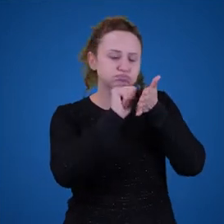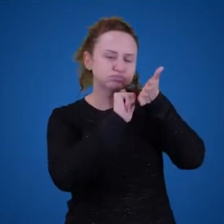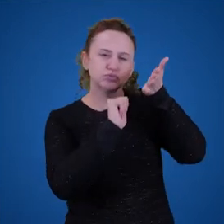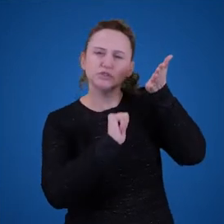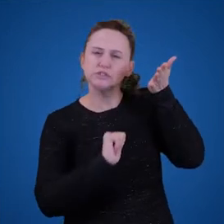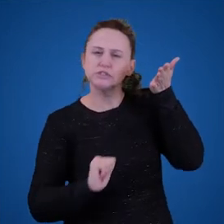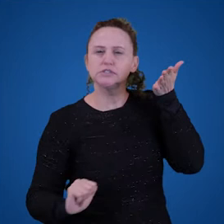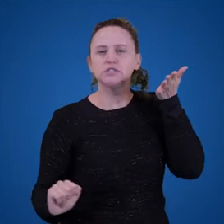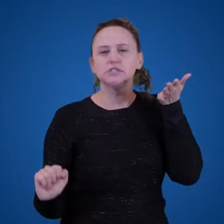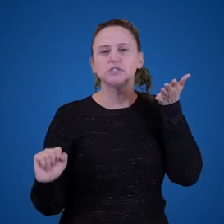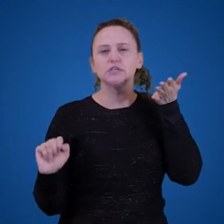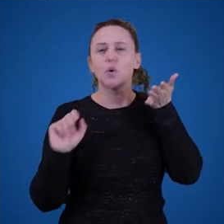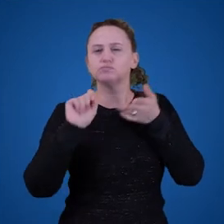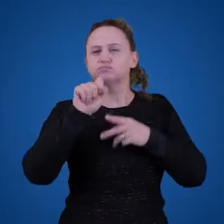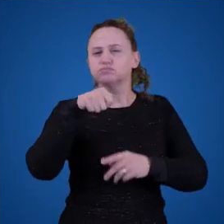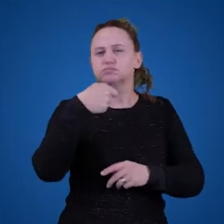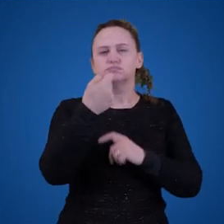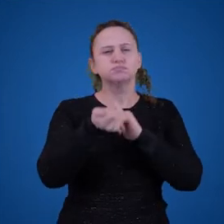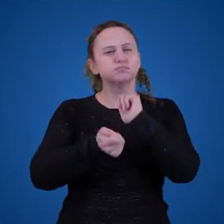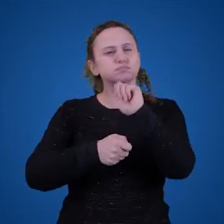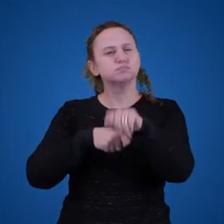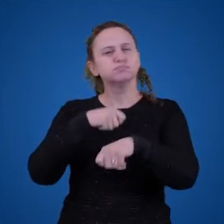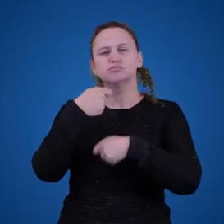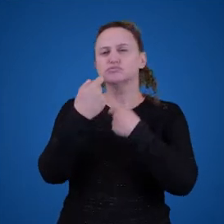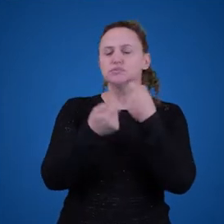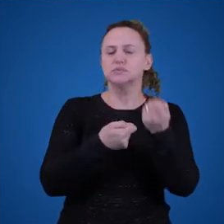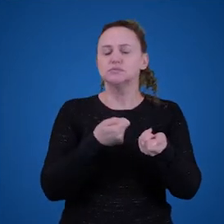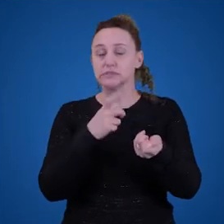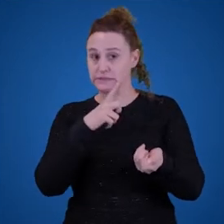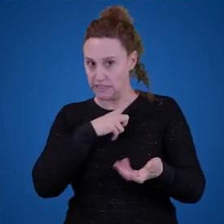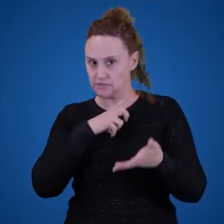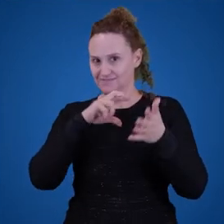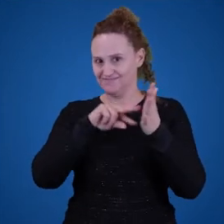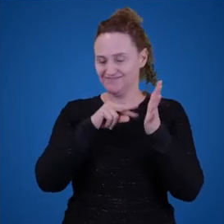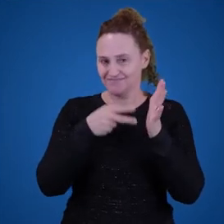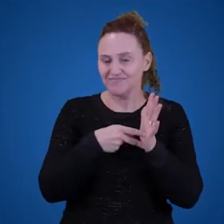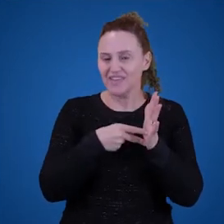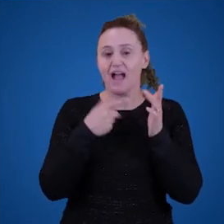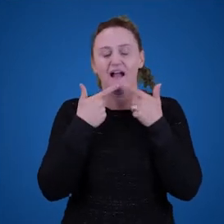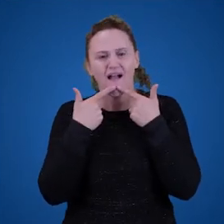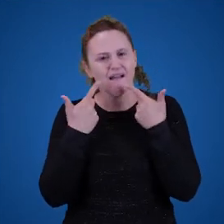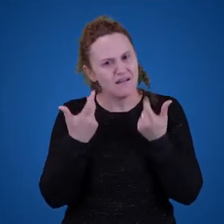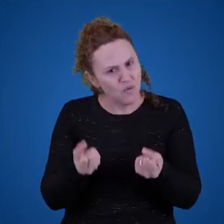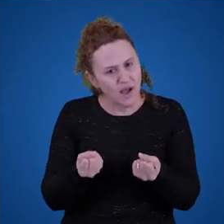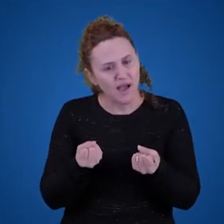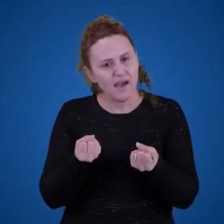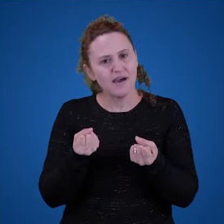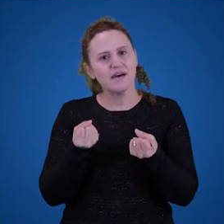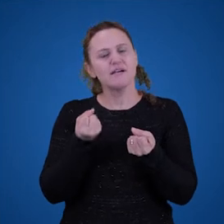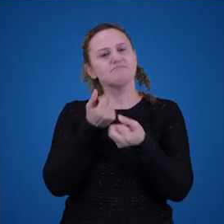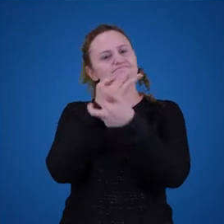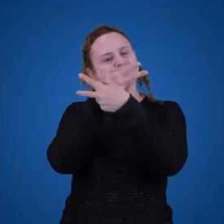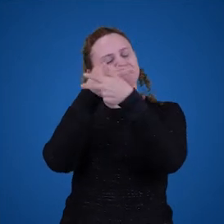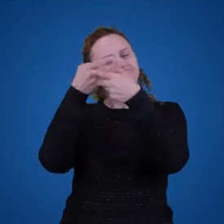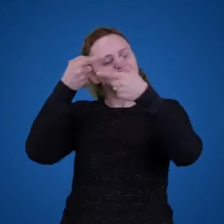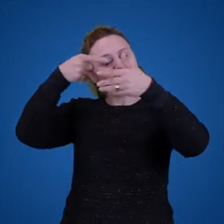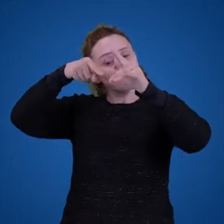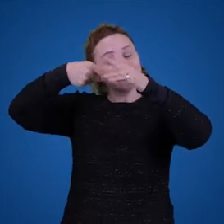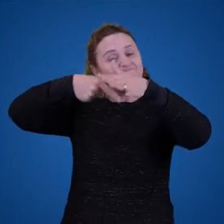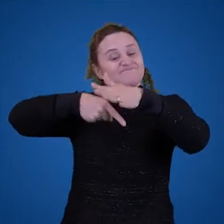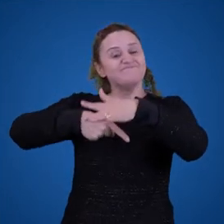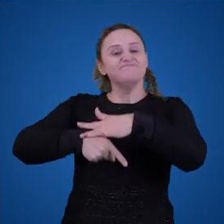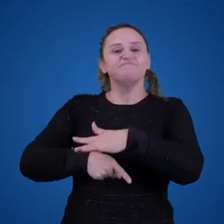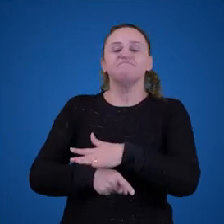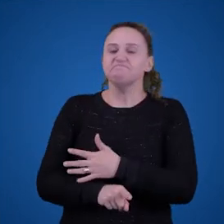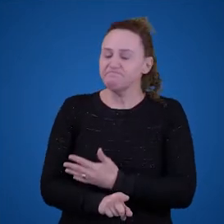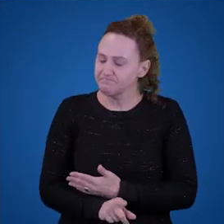Ou através de símbolos, pode ter significado. Então, pensem, a linguagem é um algo complexo, né? Ela tem várias formas